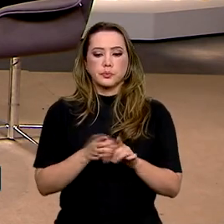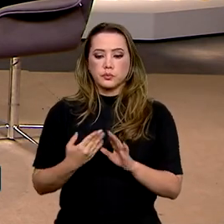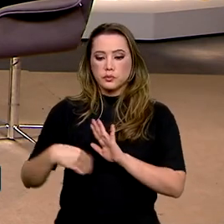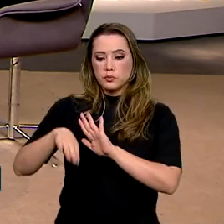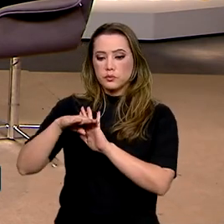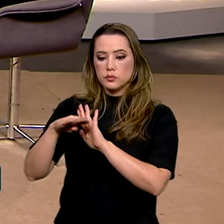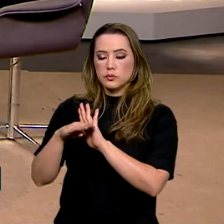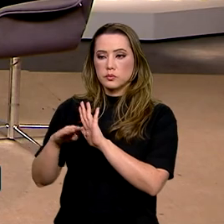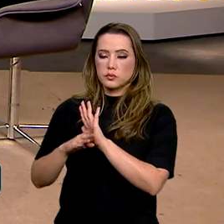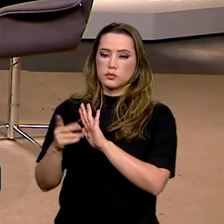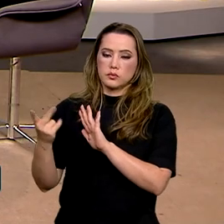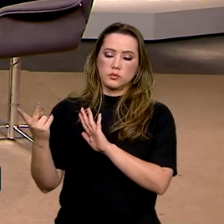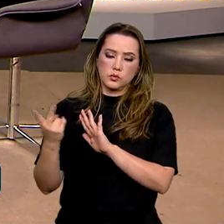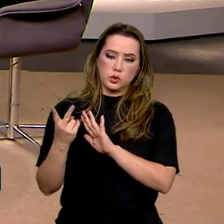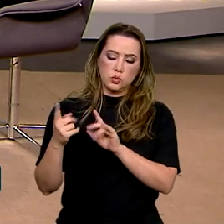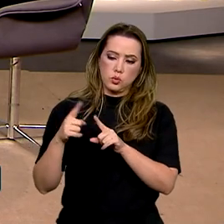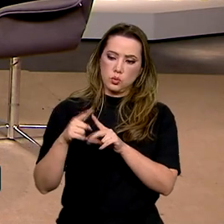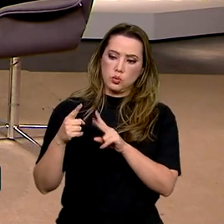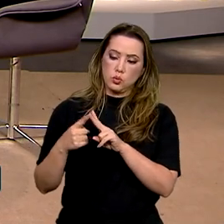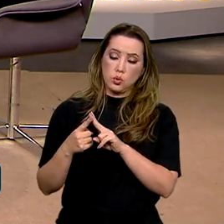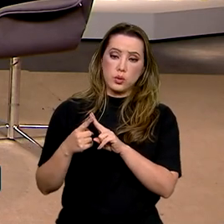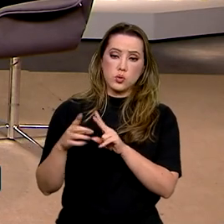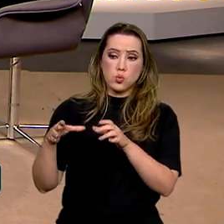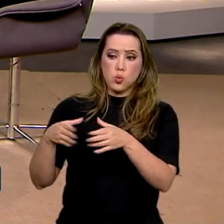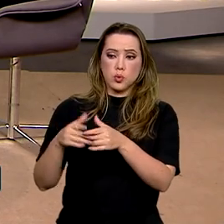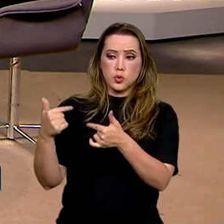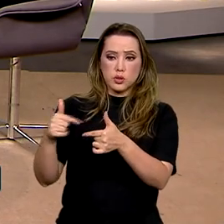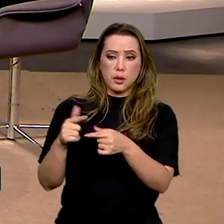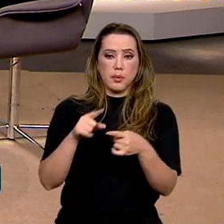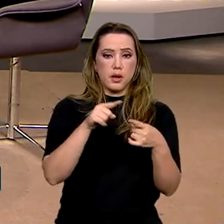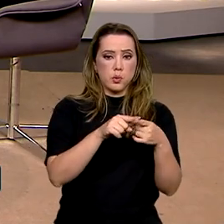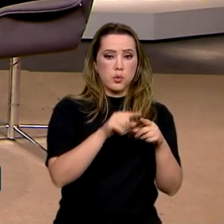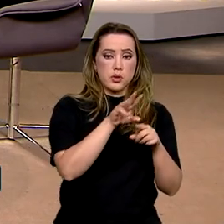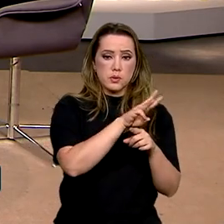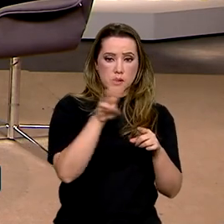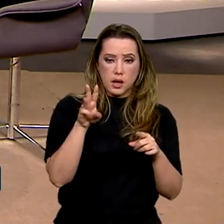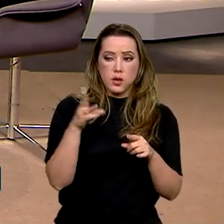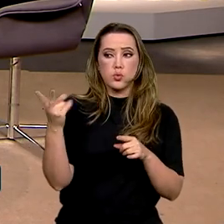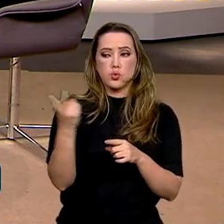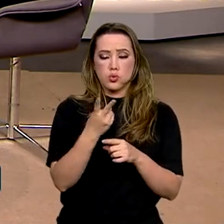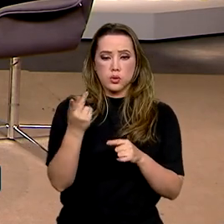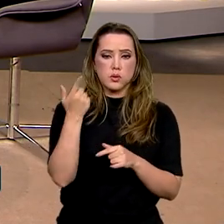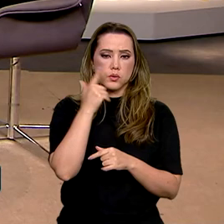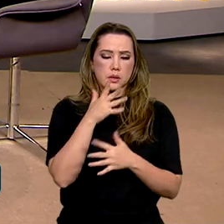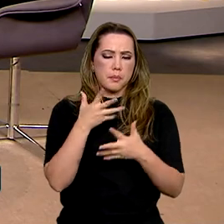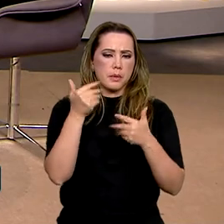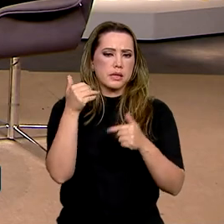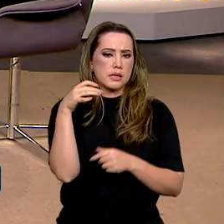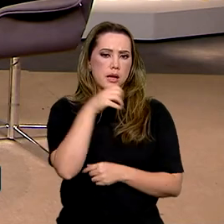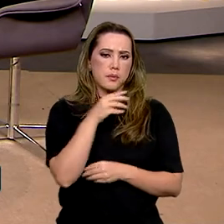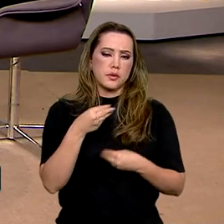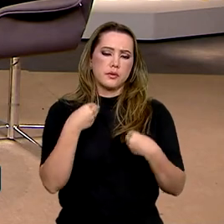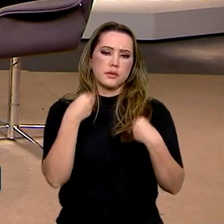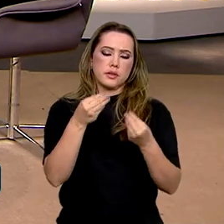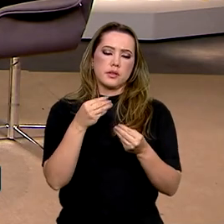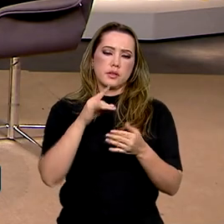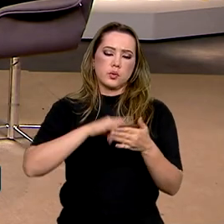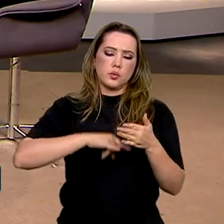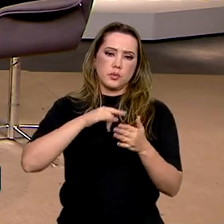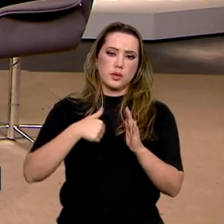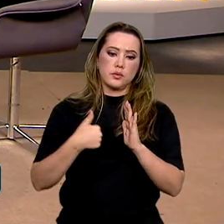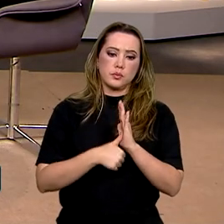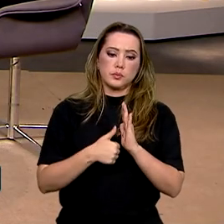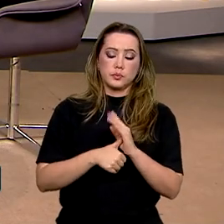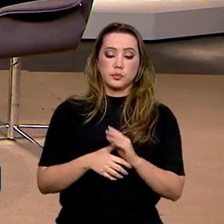programa são dois aliados para que a gente possa entregar com maior rapidez essa carteira ao pescador. E para ele